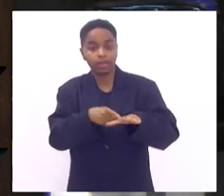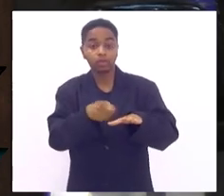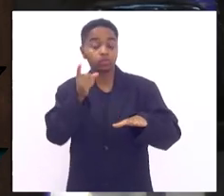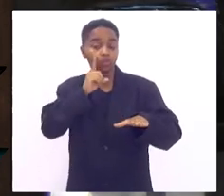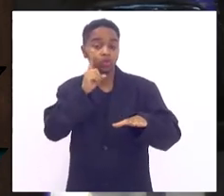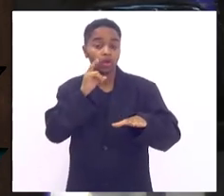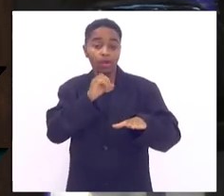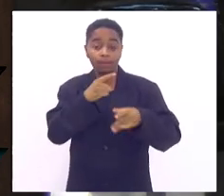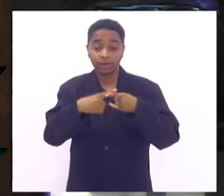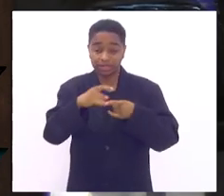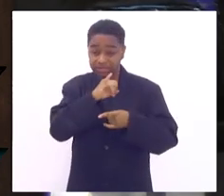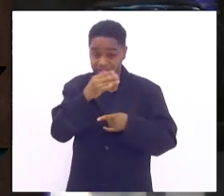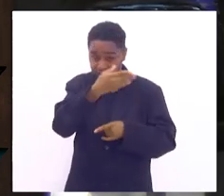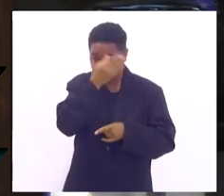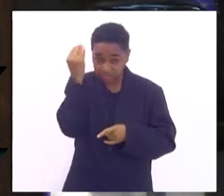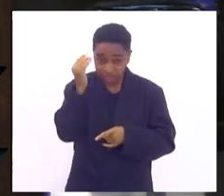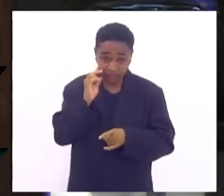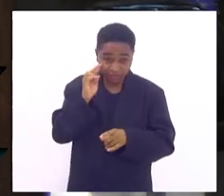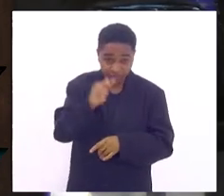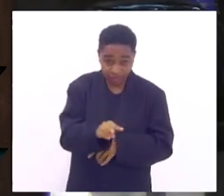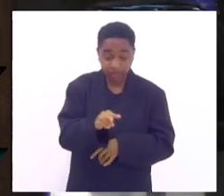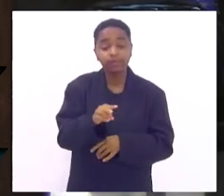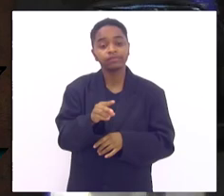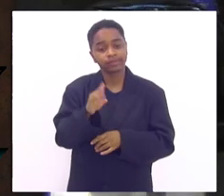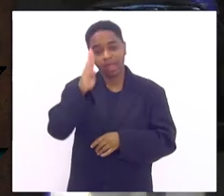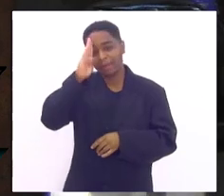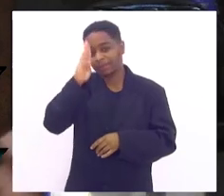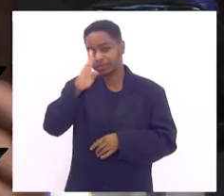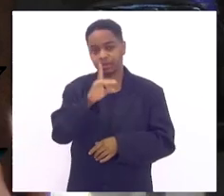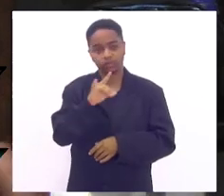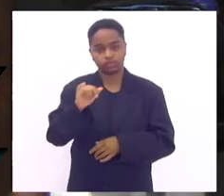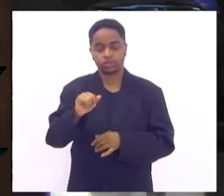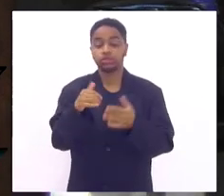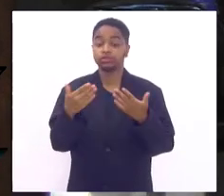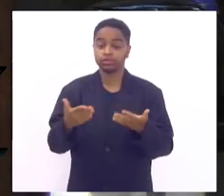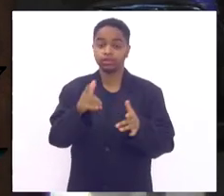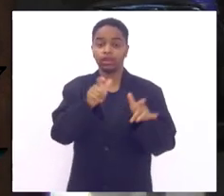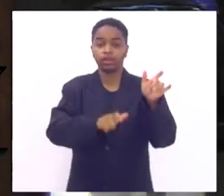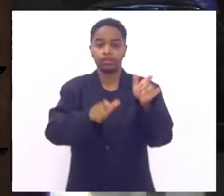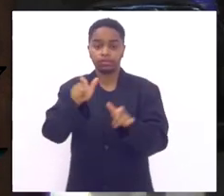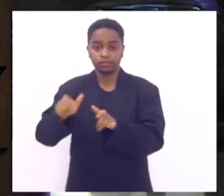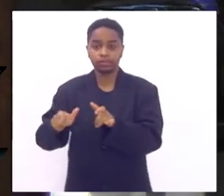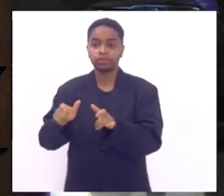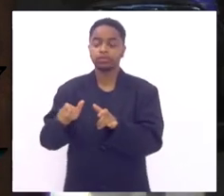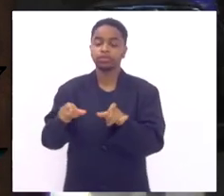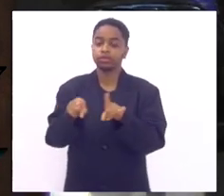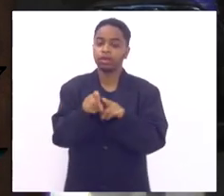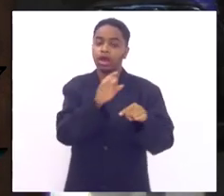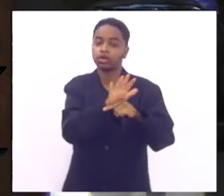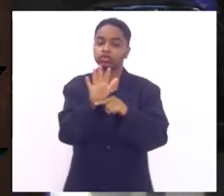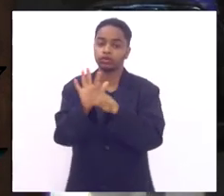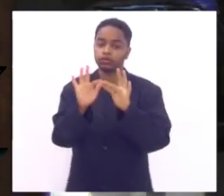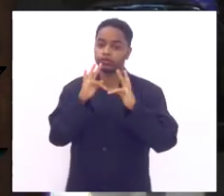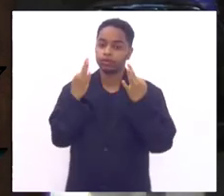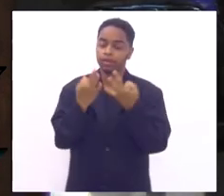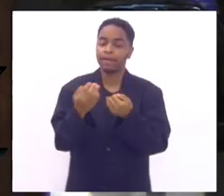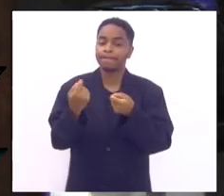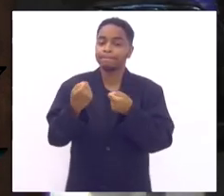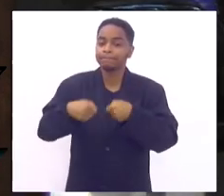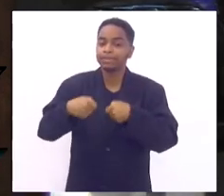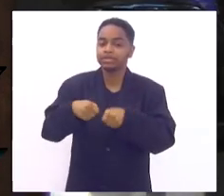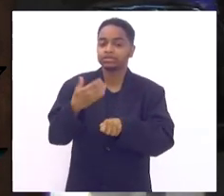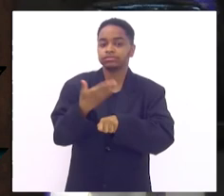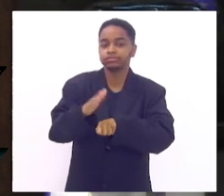deixarem de olhar pode ser aquele dia que vai ser crucial na vida deles e as pessoas serem ajudadas pelos seus familiares o treinamento tem que ser